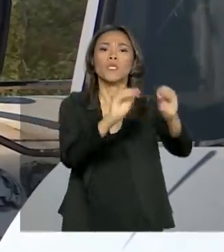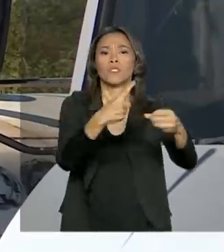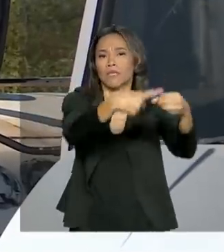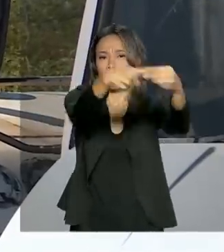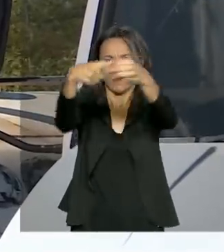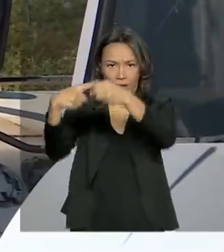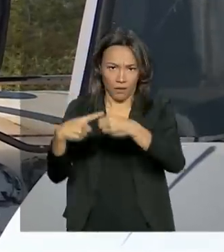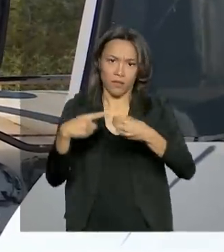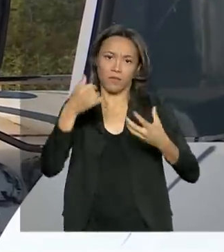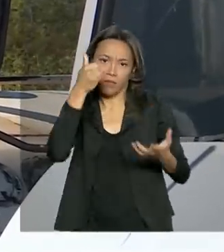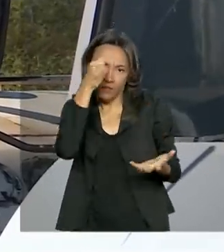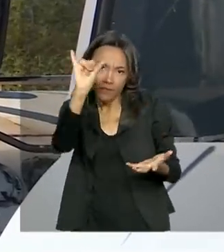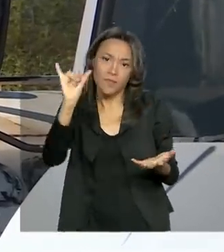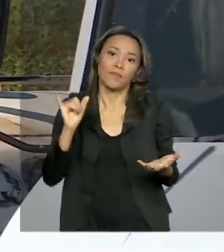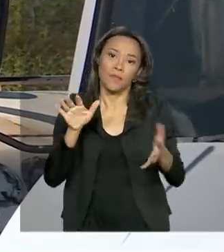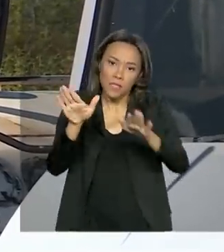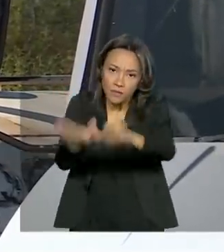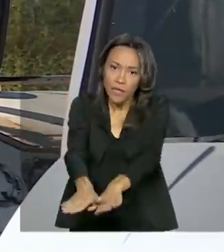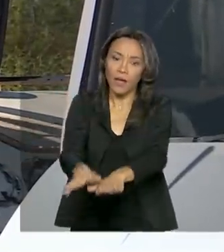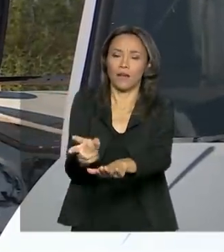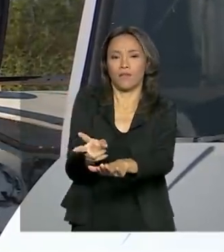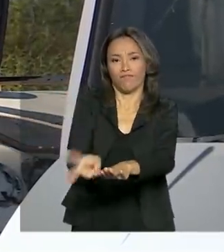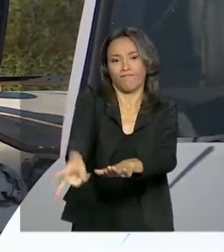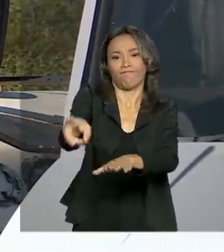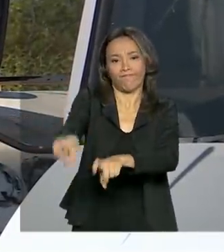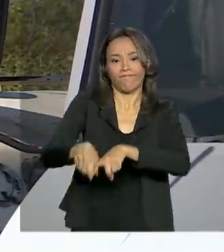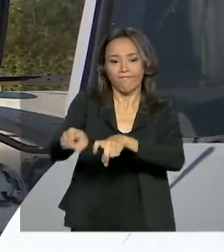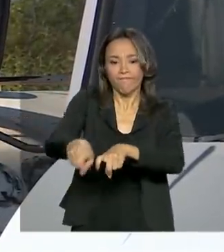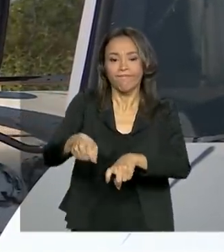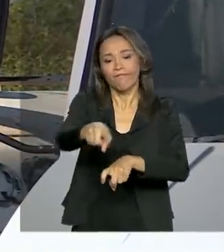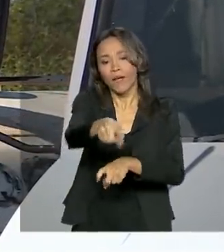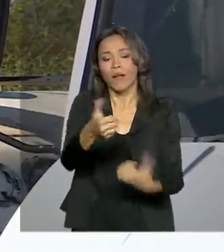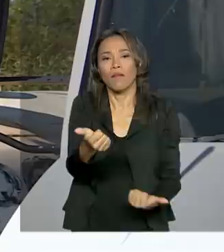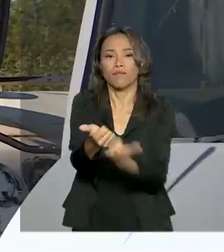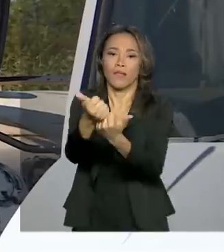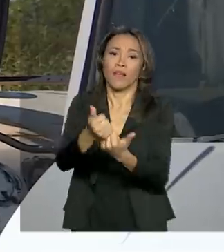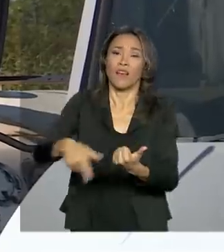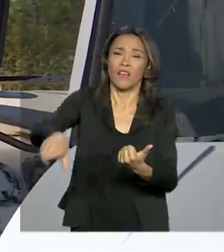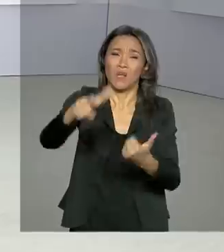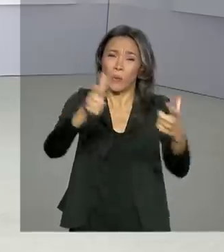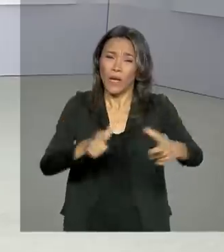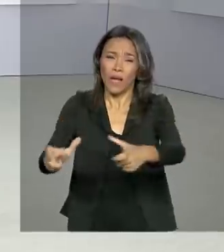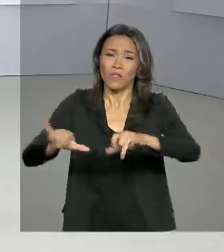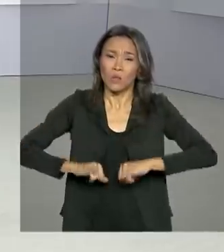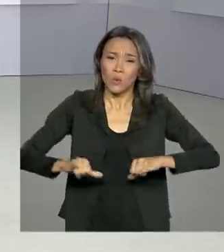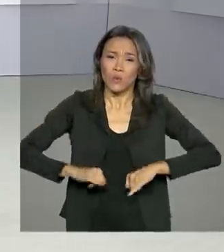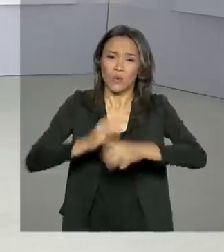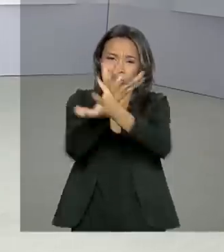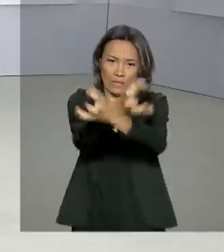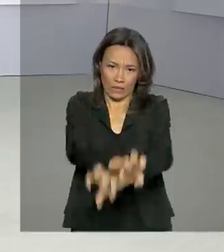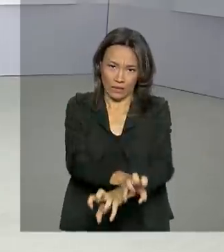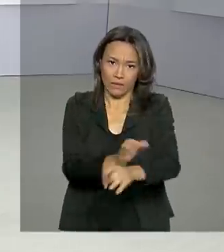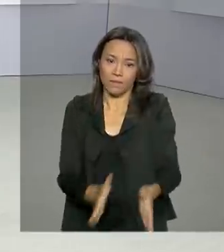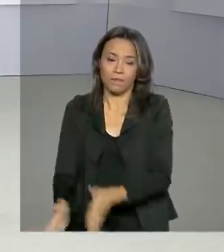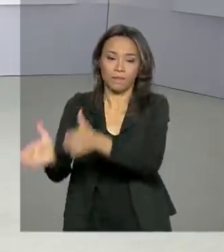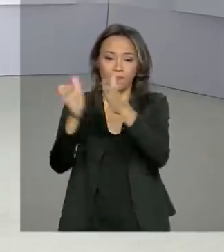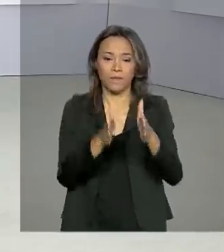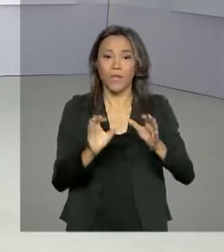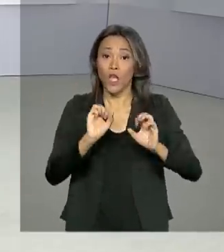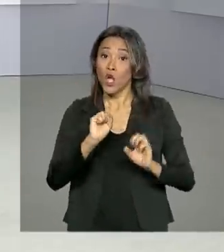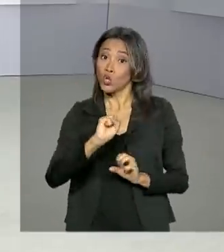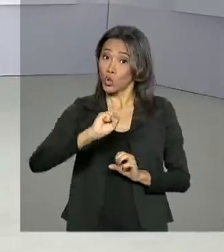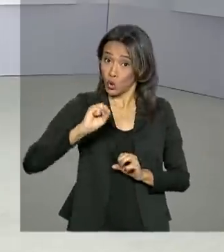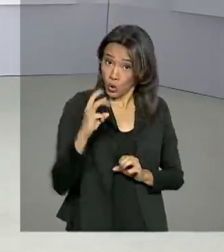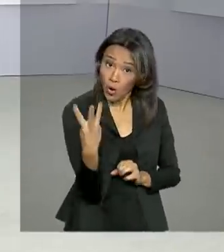agricultura e da pecuária de subsistência em áreas atingidas pela seca. Os shoppings já